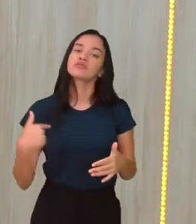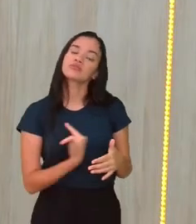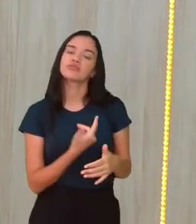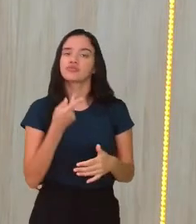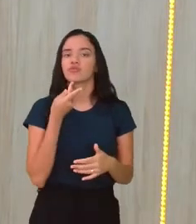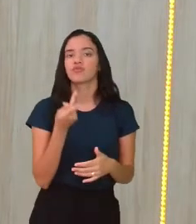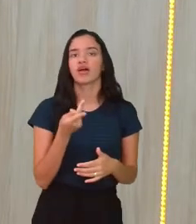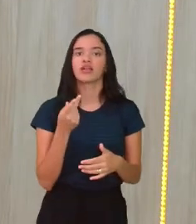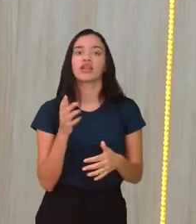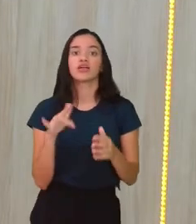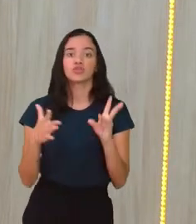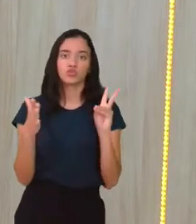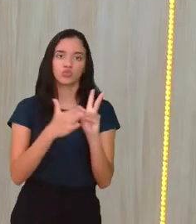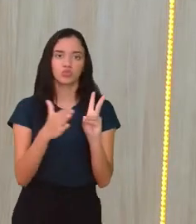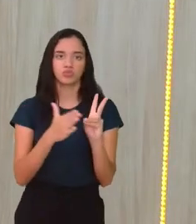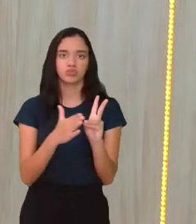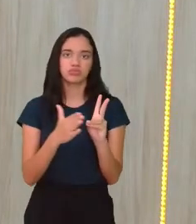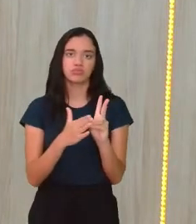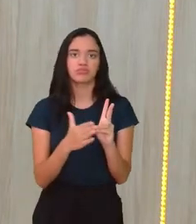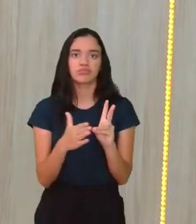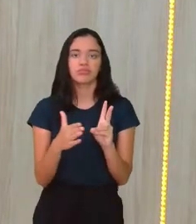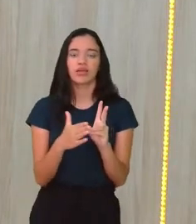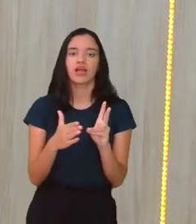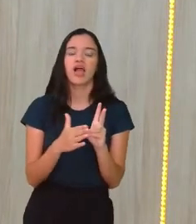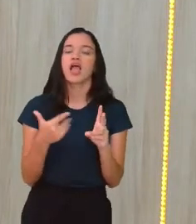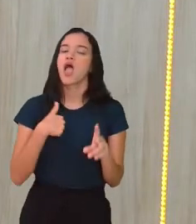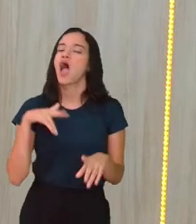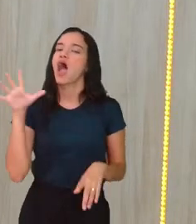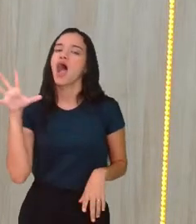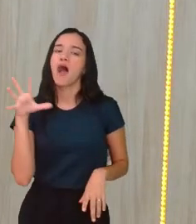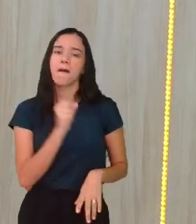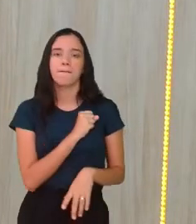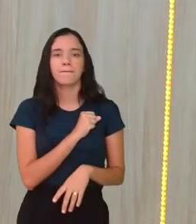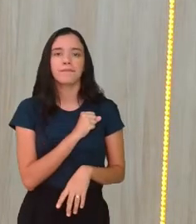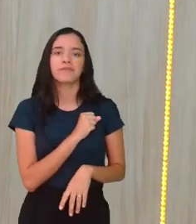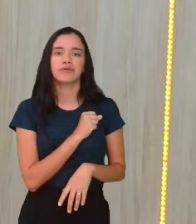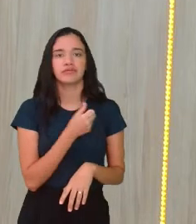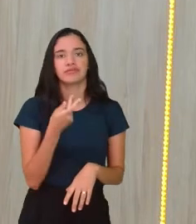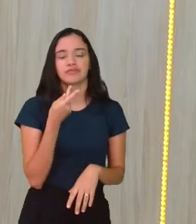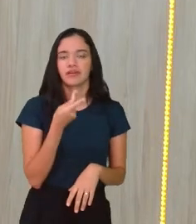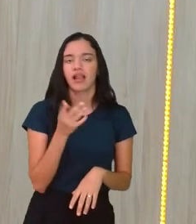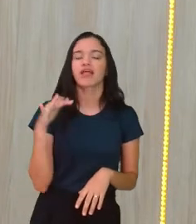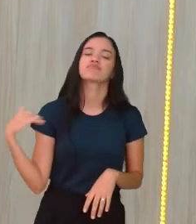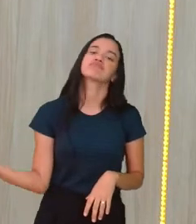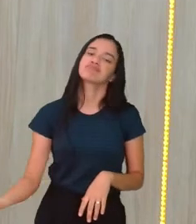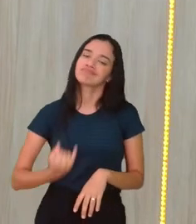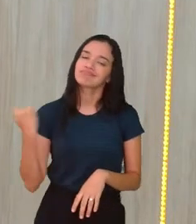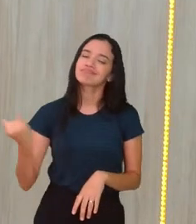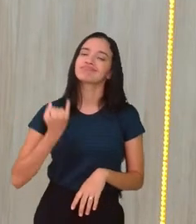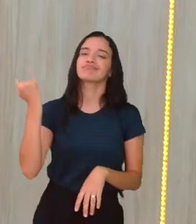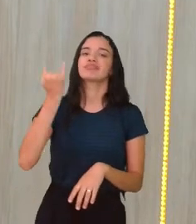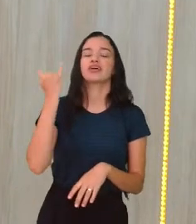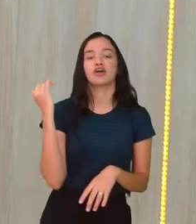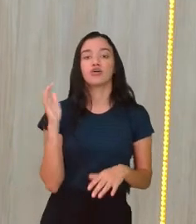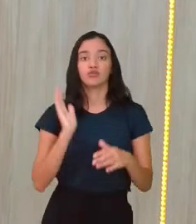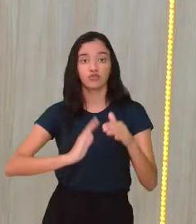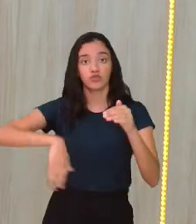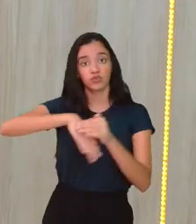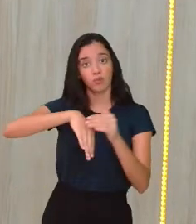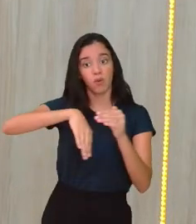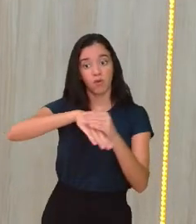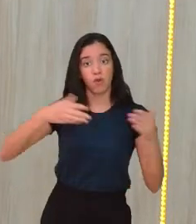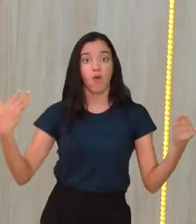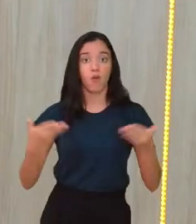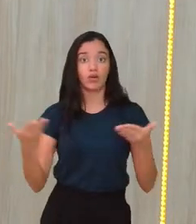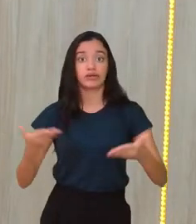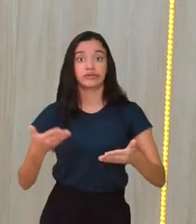dos povos indígenas, né? Que eu amo falar sobre e da importância, o futebol, hoje, que é